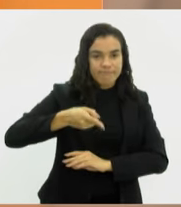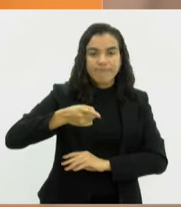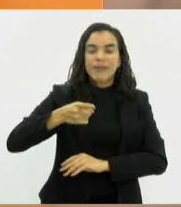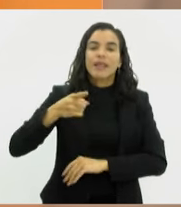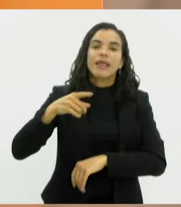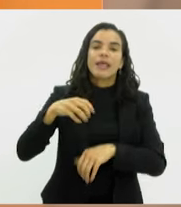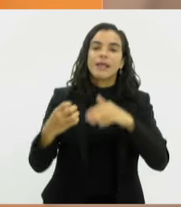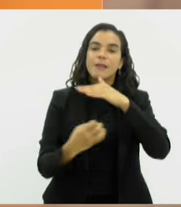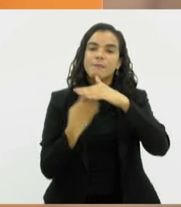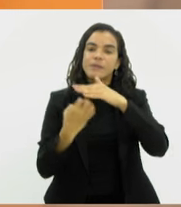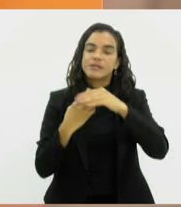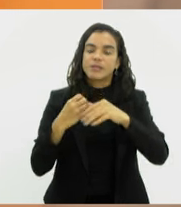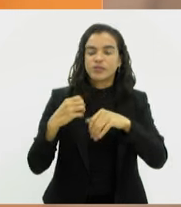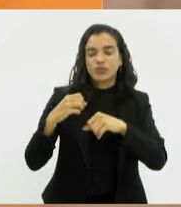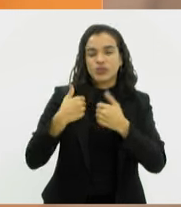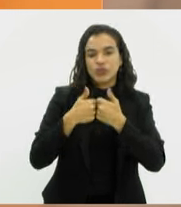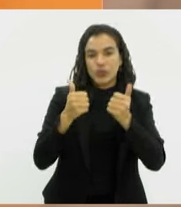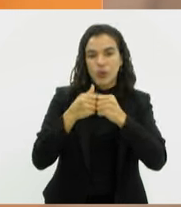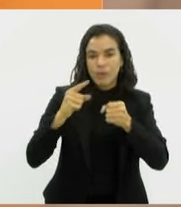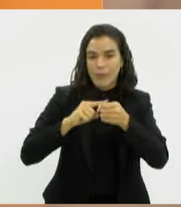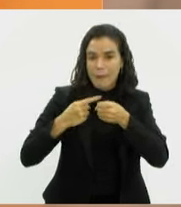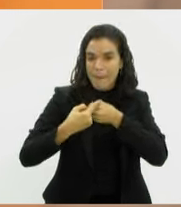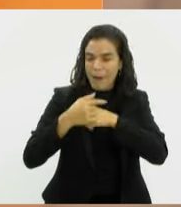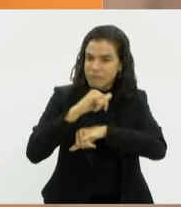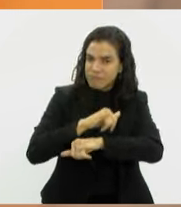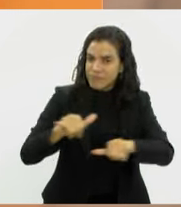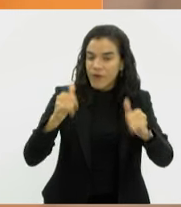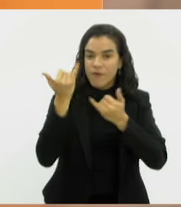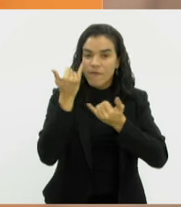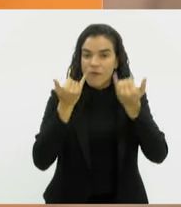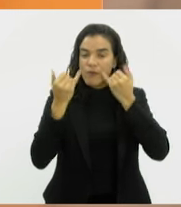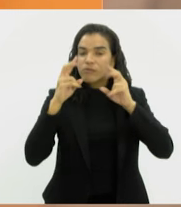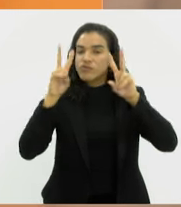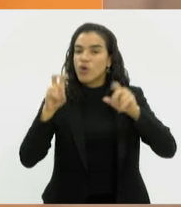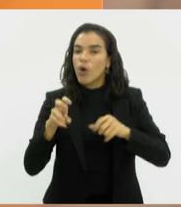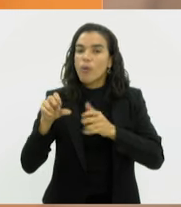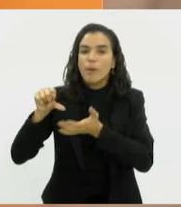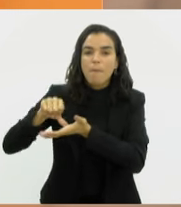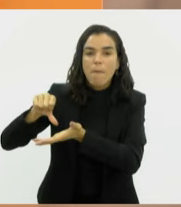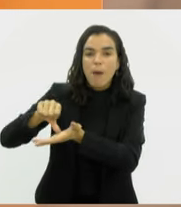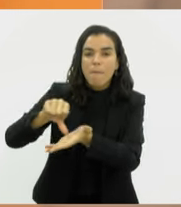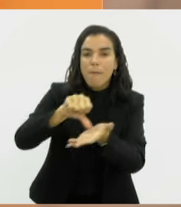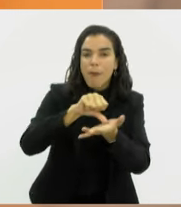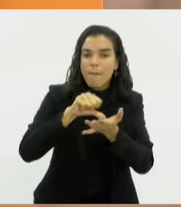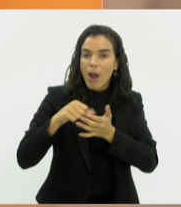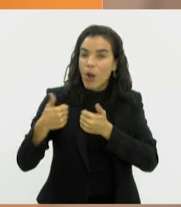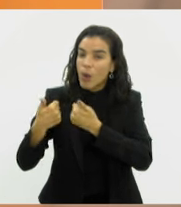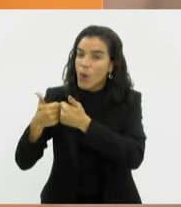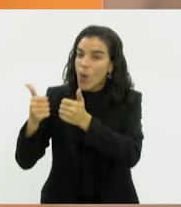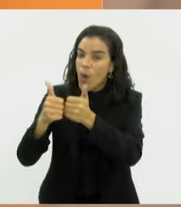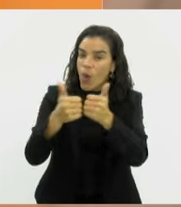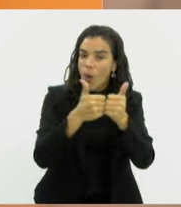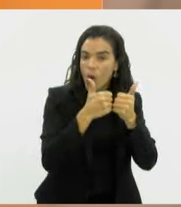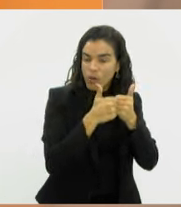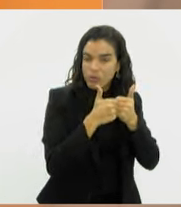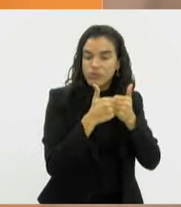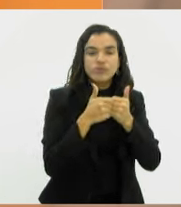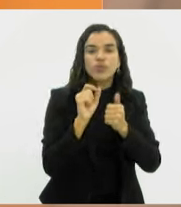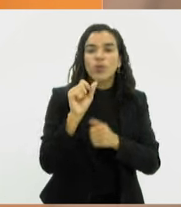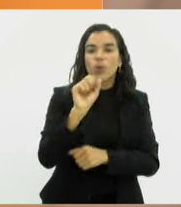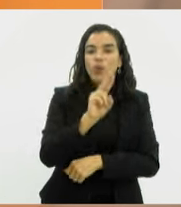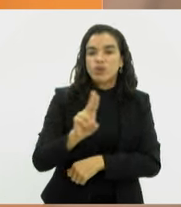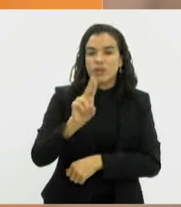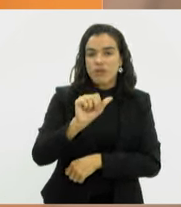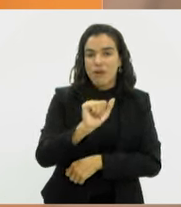ônibus intermunicipais divulguem informações sobre a localização dos coletivos para os passageiros através do